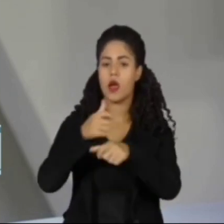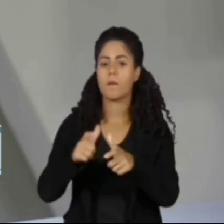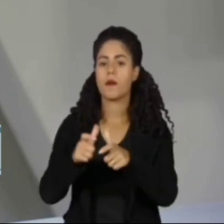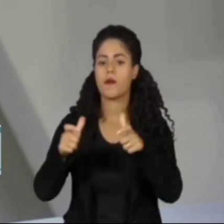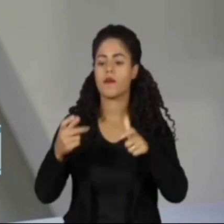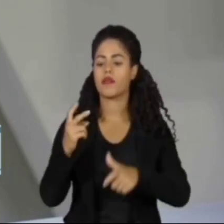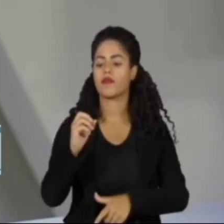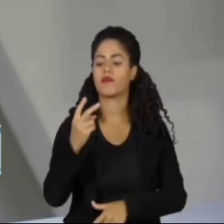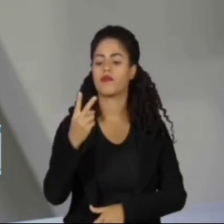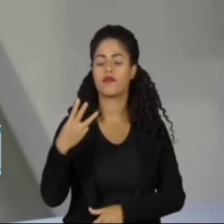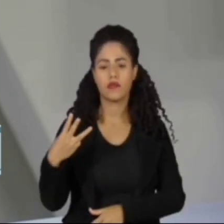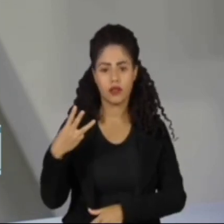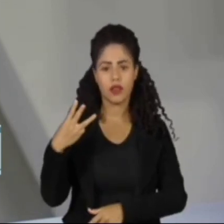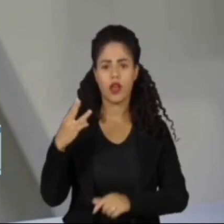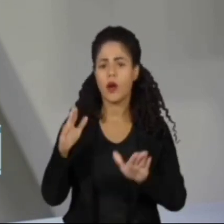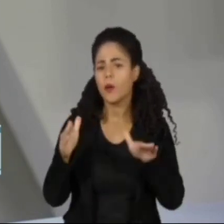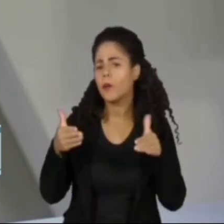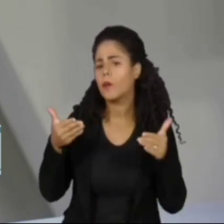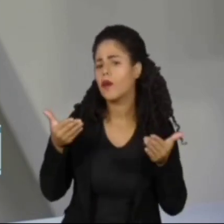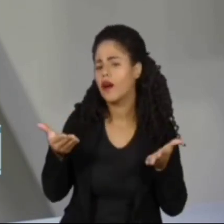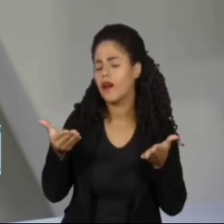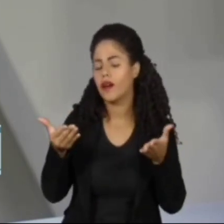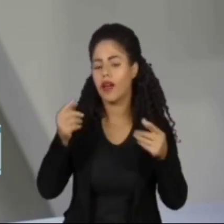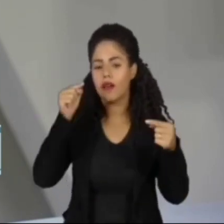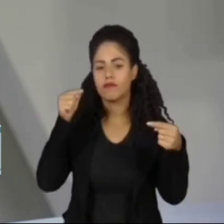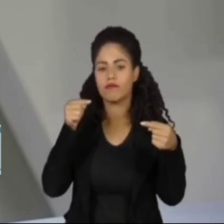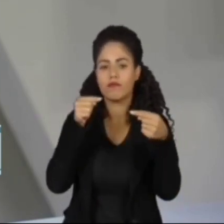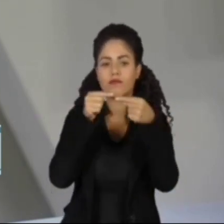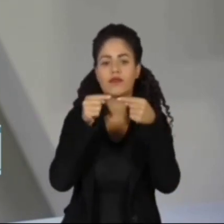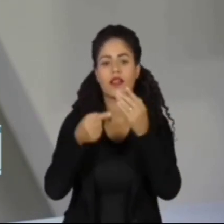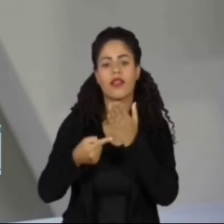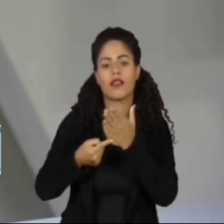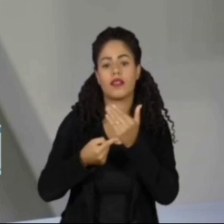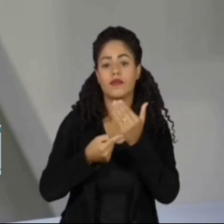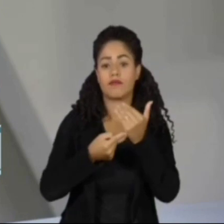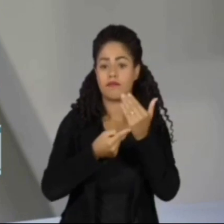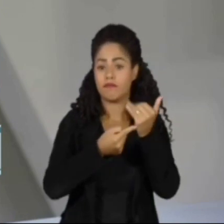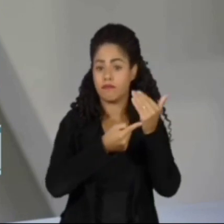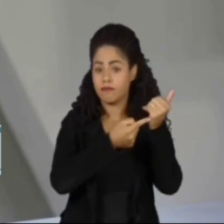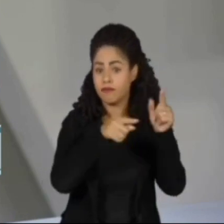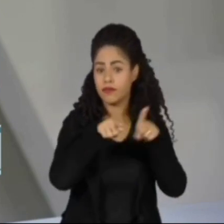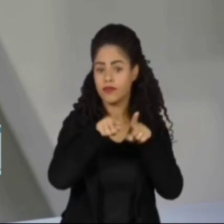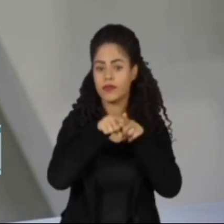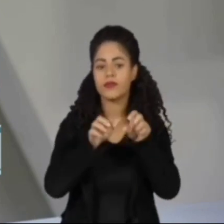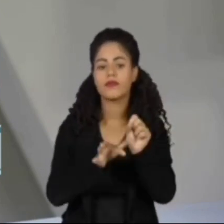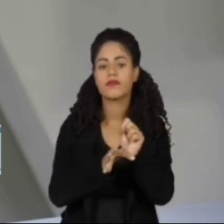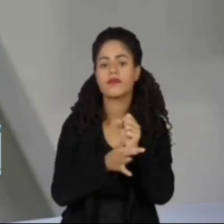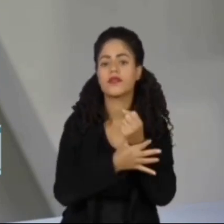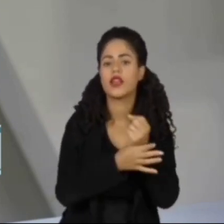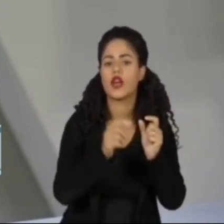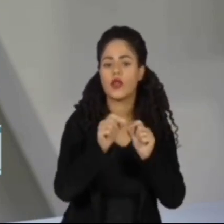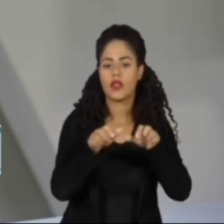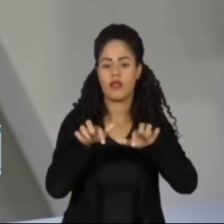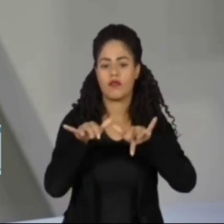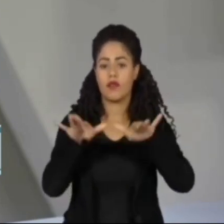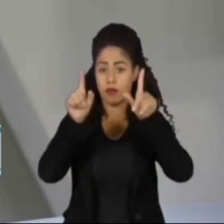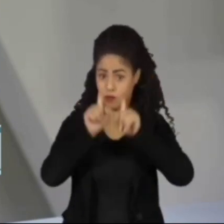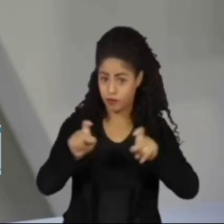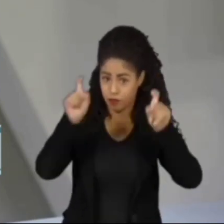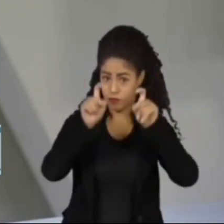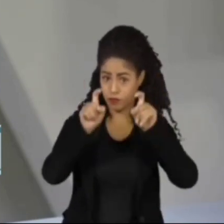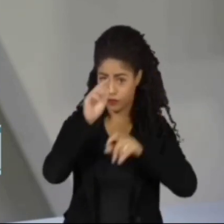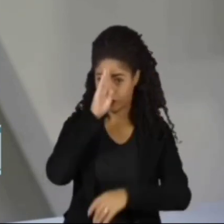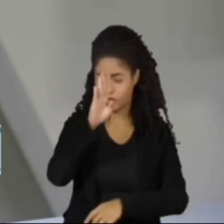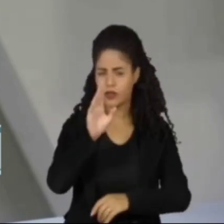2023 são aquelas diretamente ligadas com a tecnologia e a segurança desse mundo digital. O